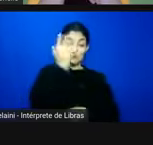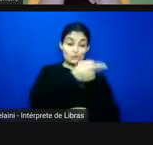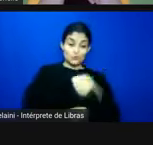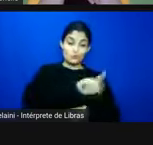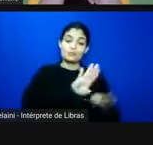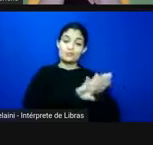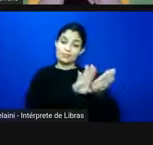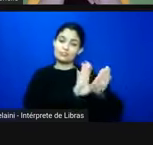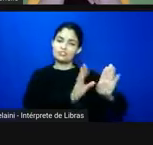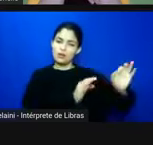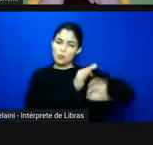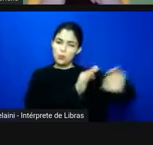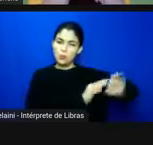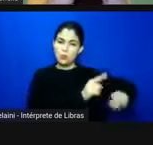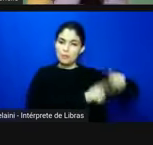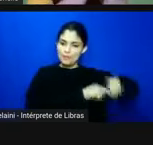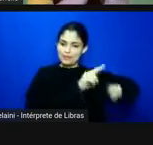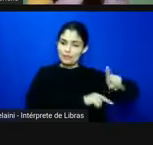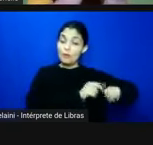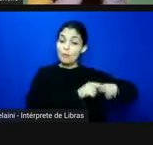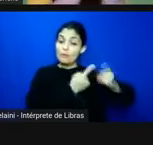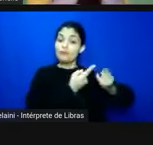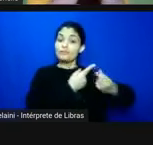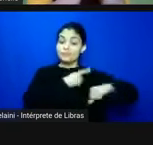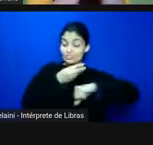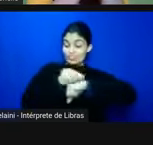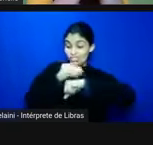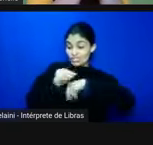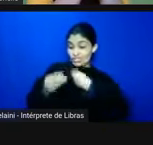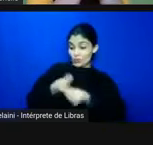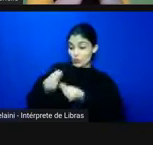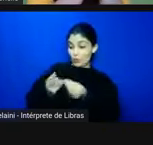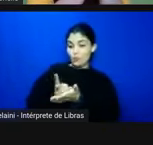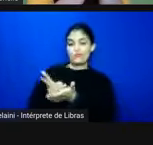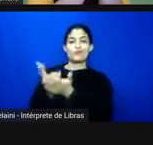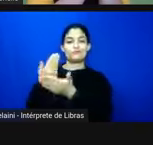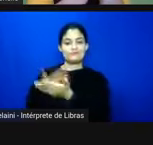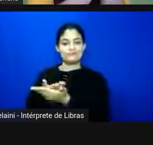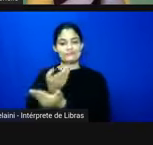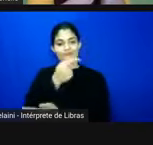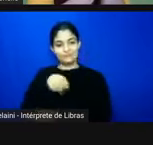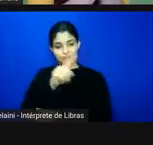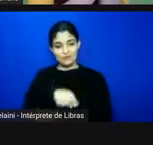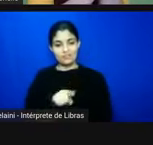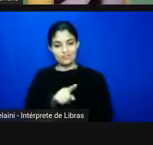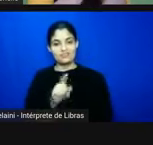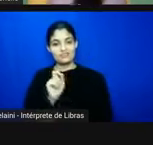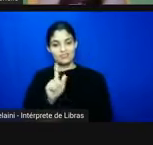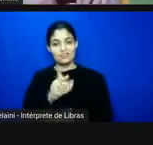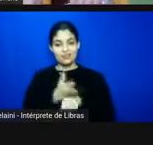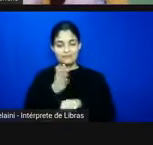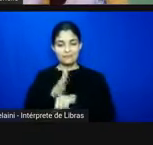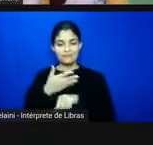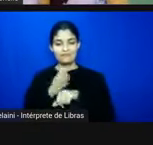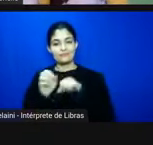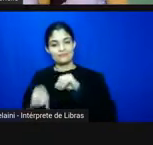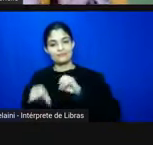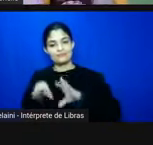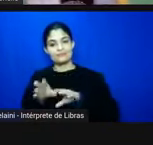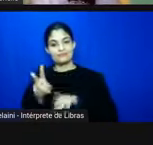dica de como que entrega naquela fase posterior a de vocês que é na prática de ensino de história 2